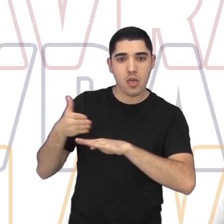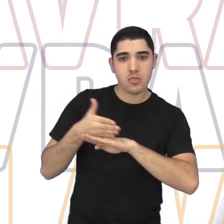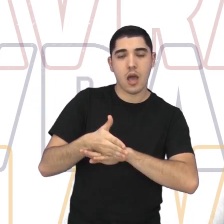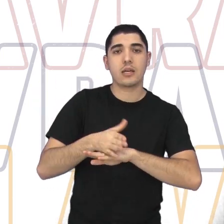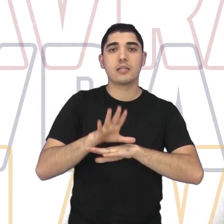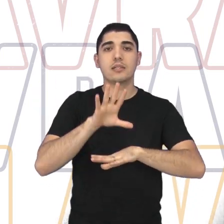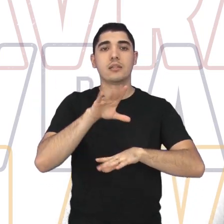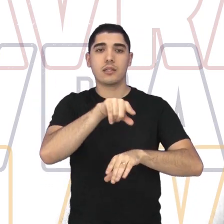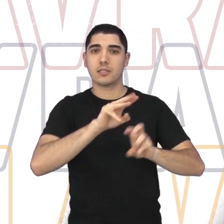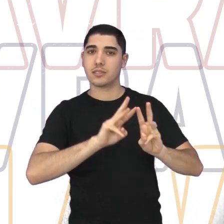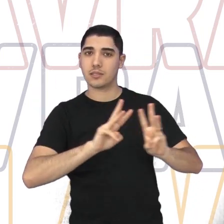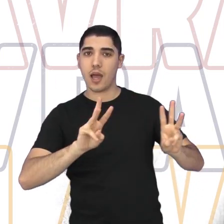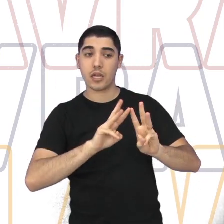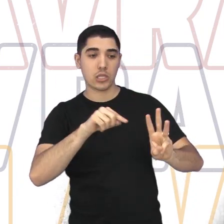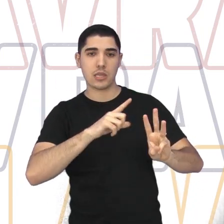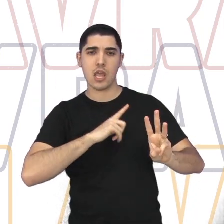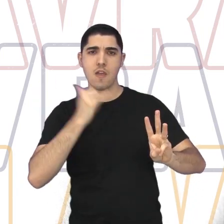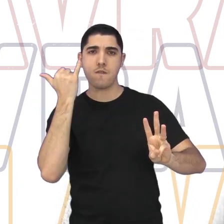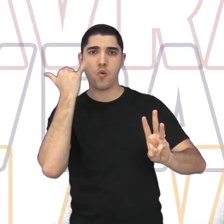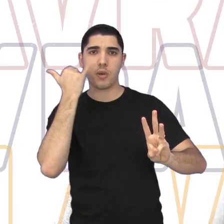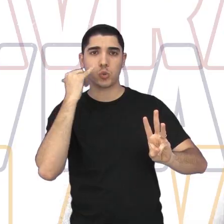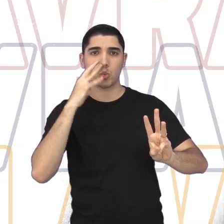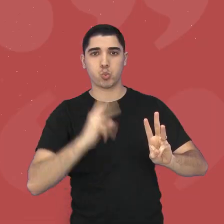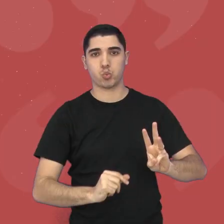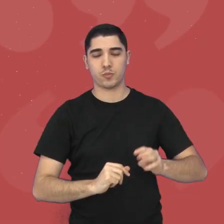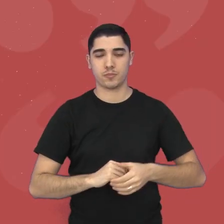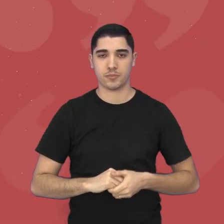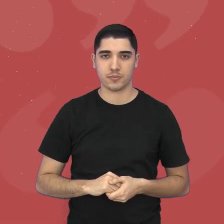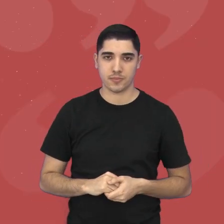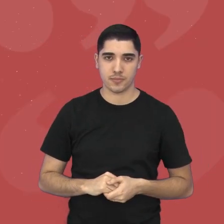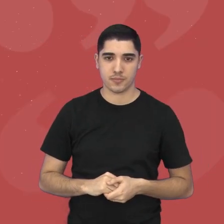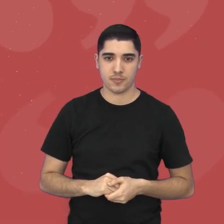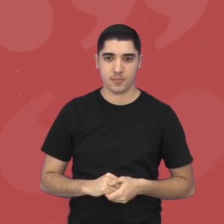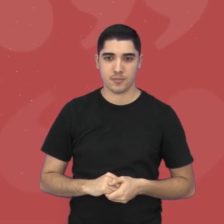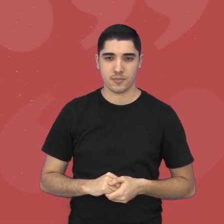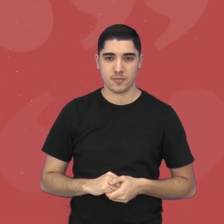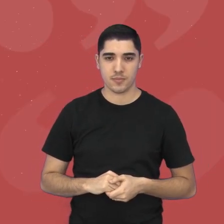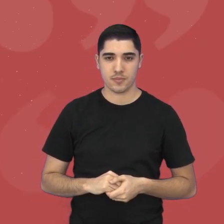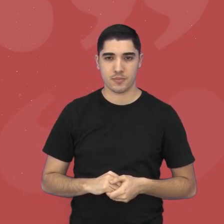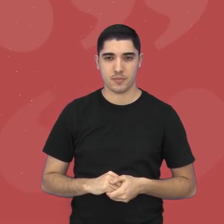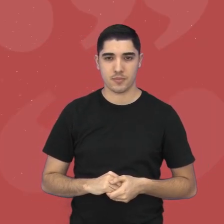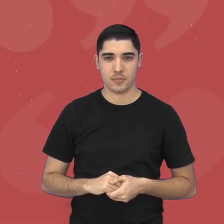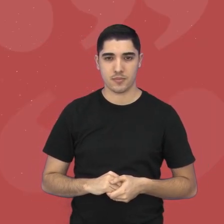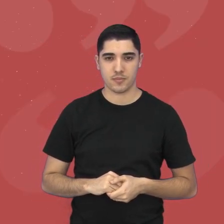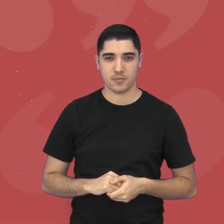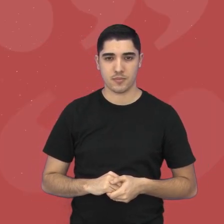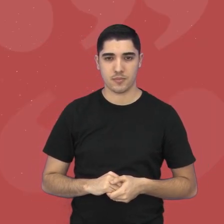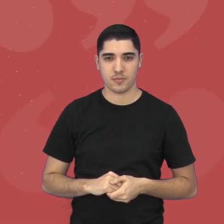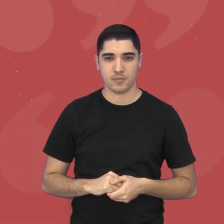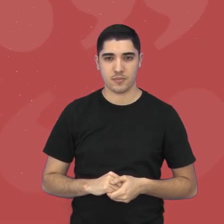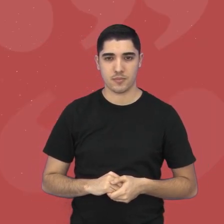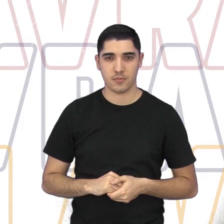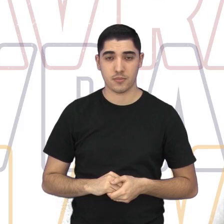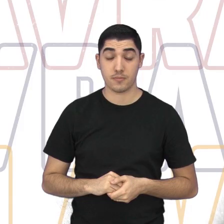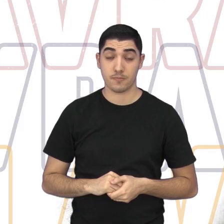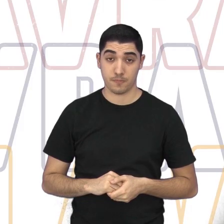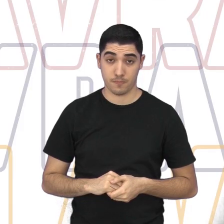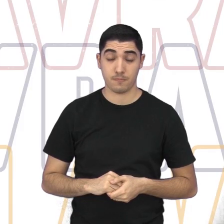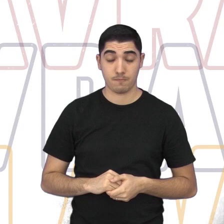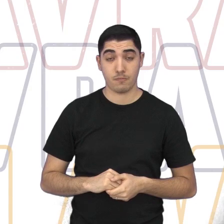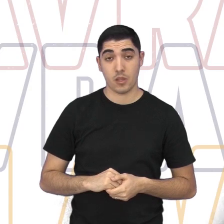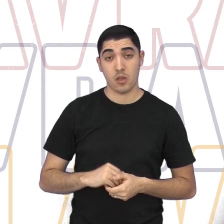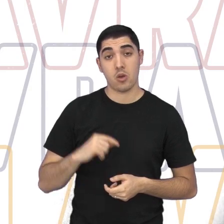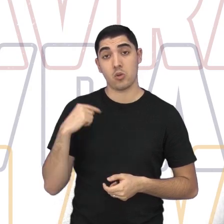nosso site, que lá tem todas as informações. Quais são as atividades da associação? As